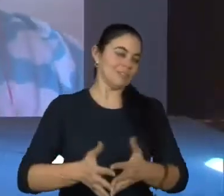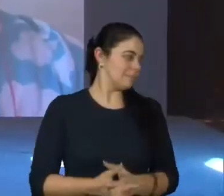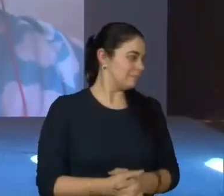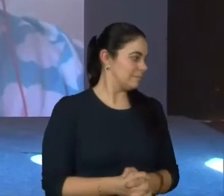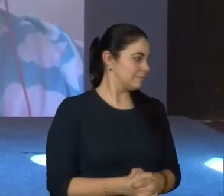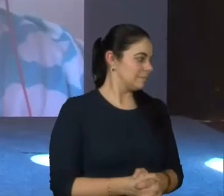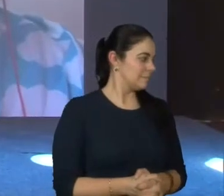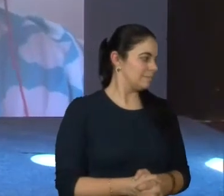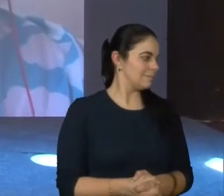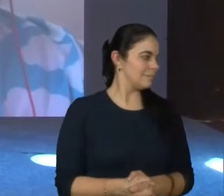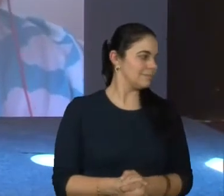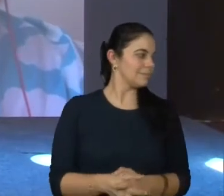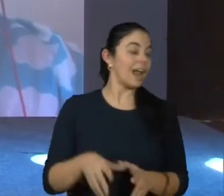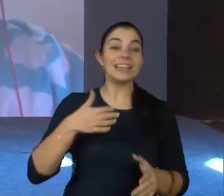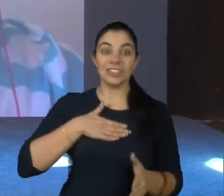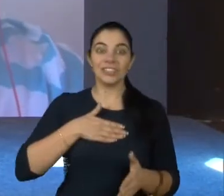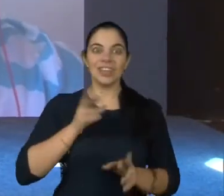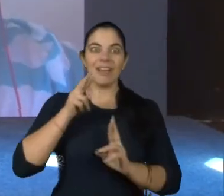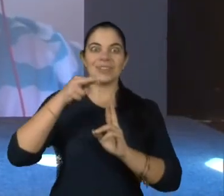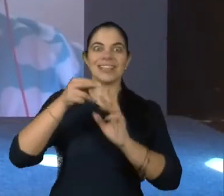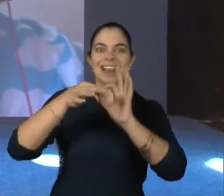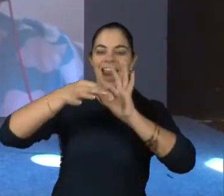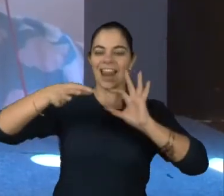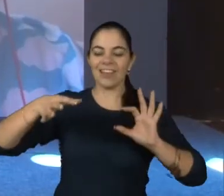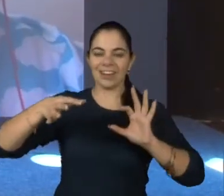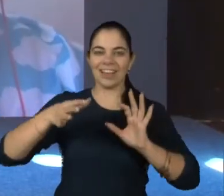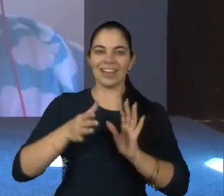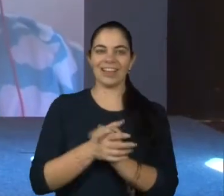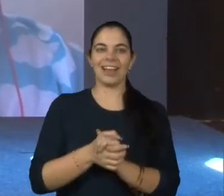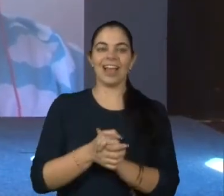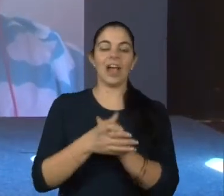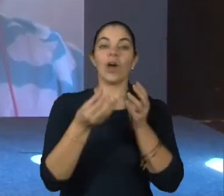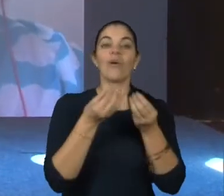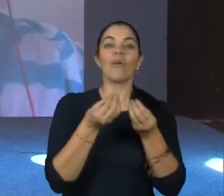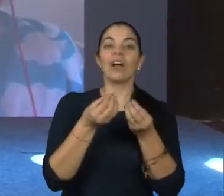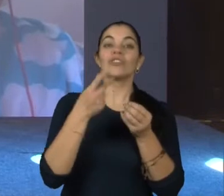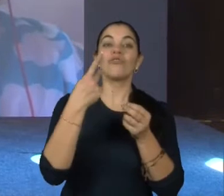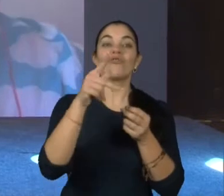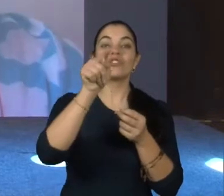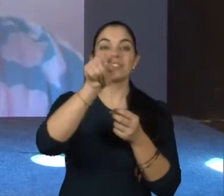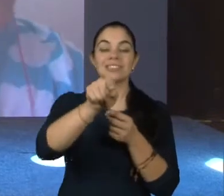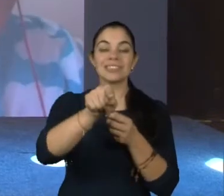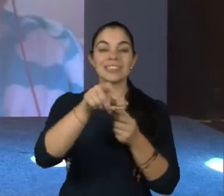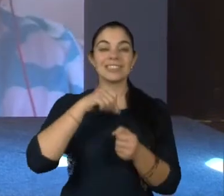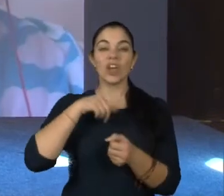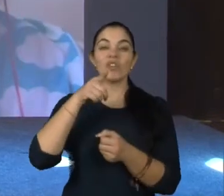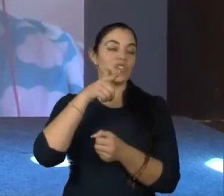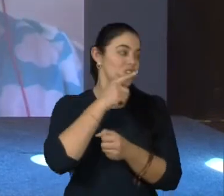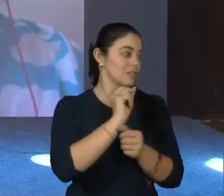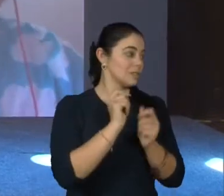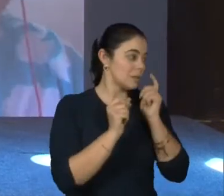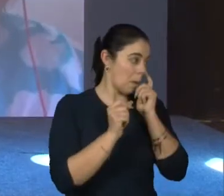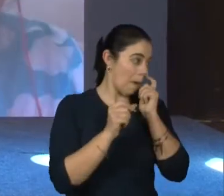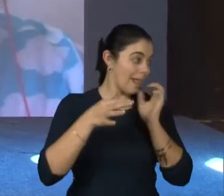Porque é aquilo que a gente vive, né? A representatividade genuína. Quando você consegue ser você totalmente, quando você